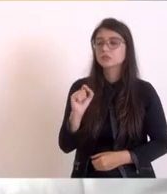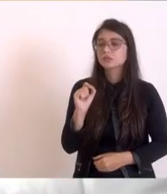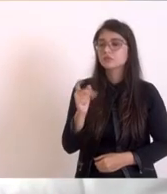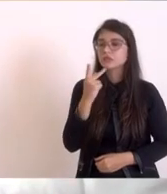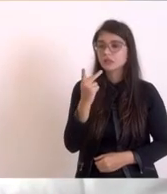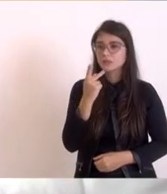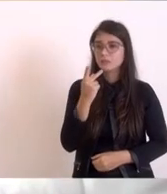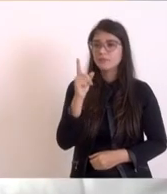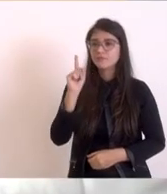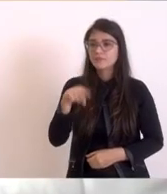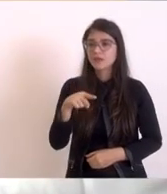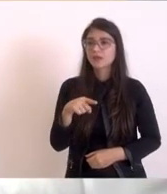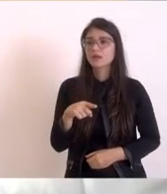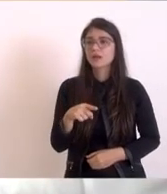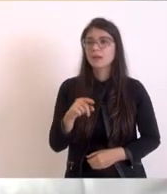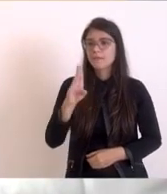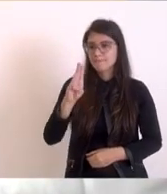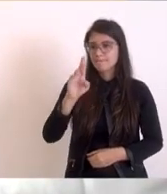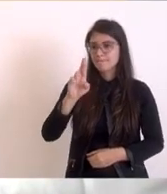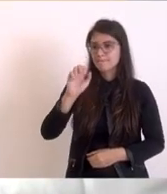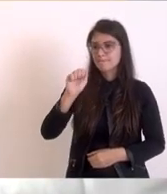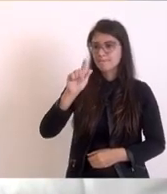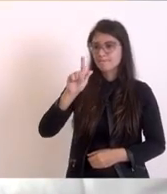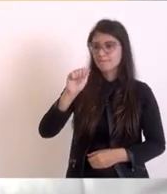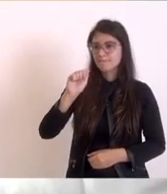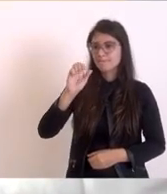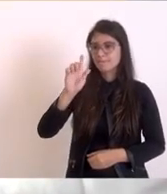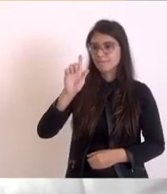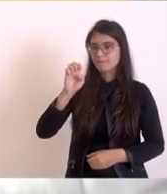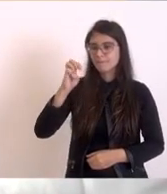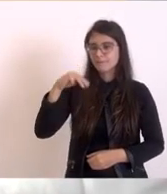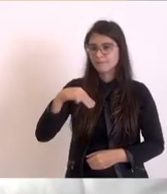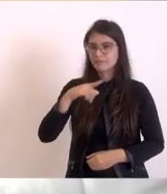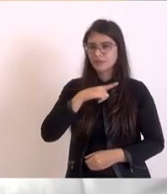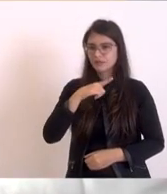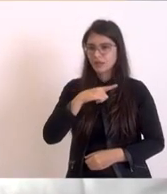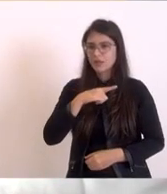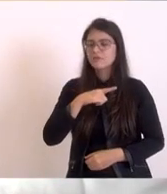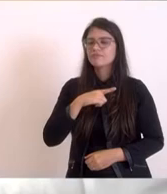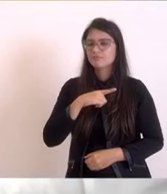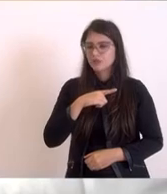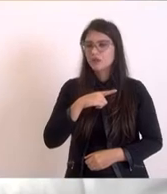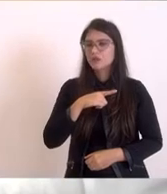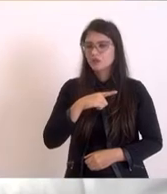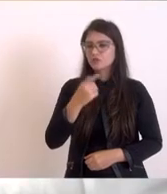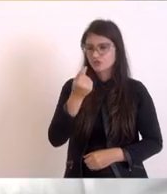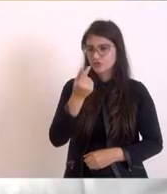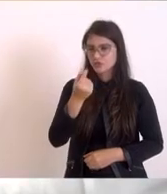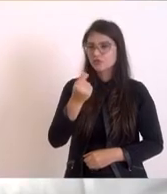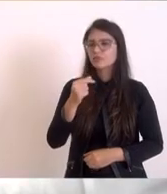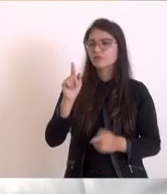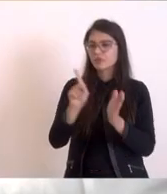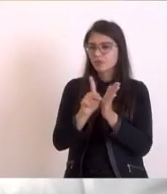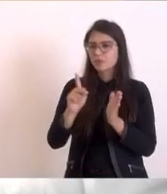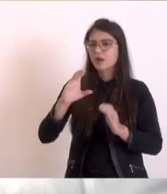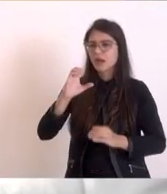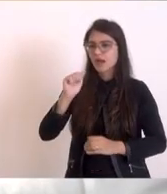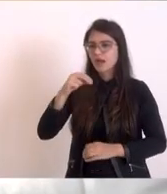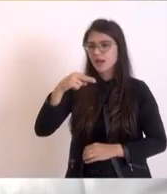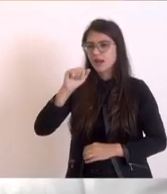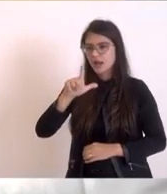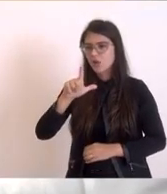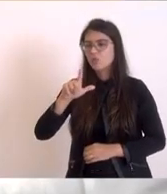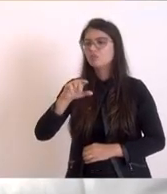daragagem, tem uma licitação que ela seria agora em dezembro do Canal do Cajuru, possivelmente entre 12 e 14